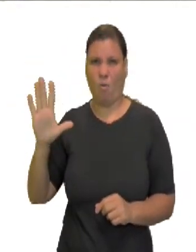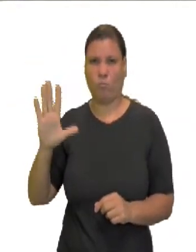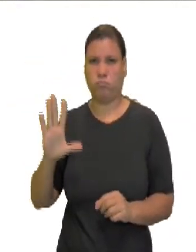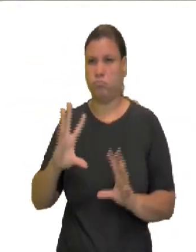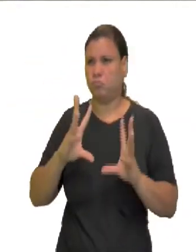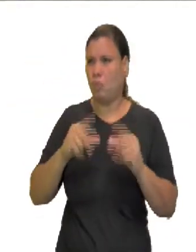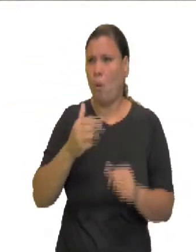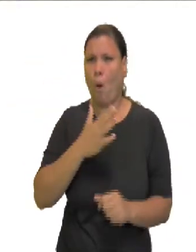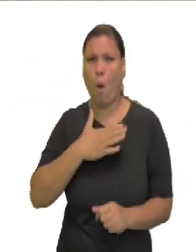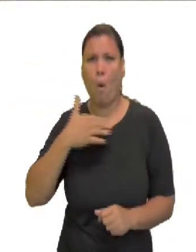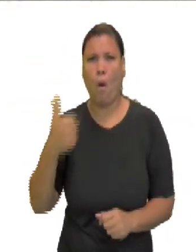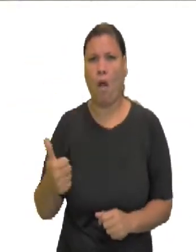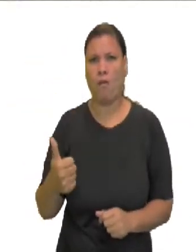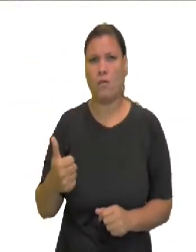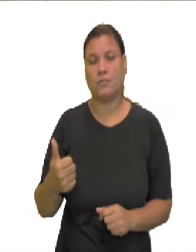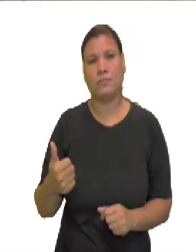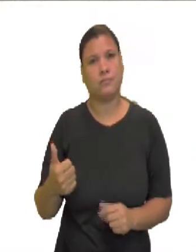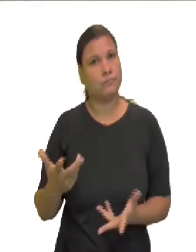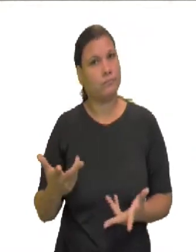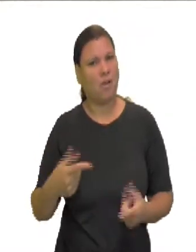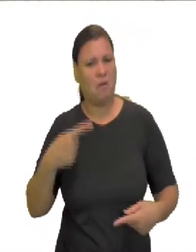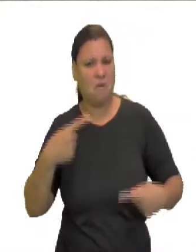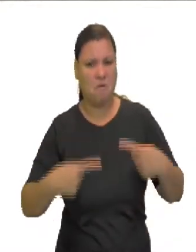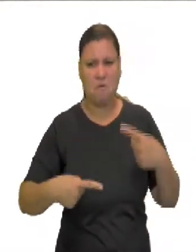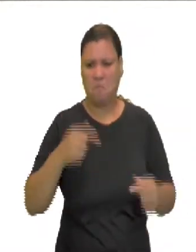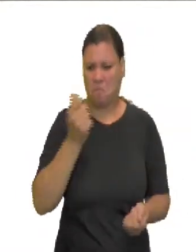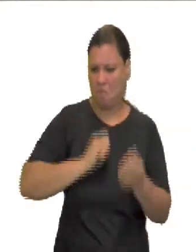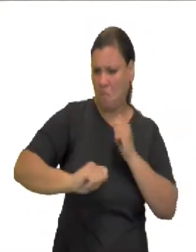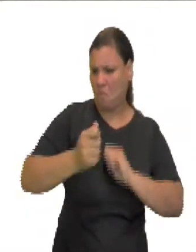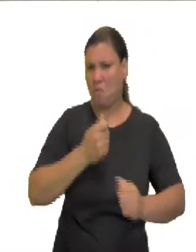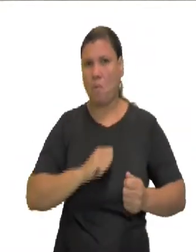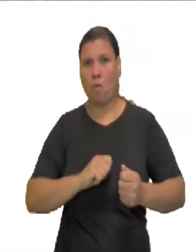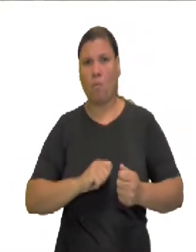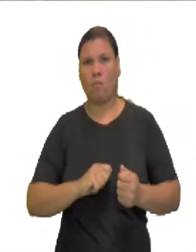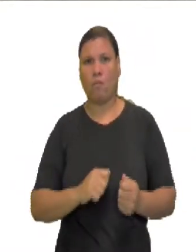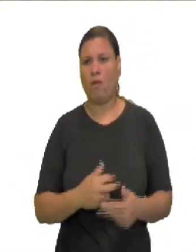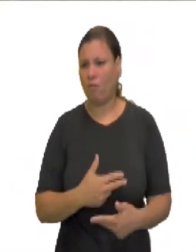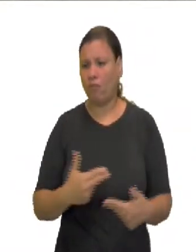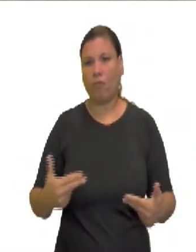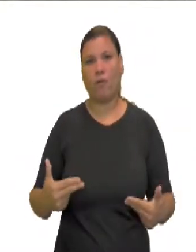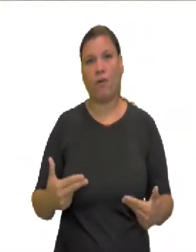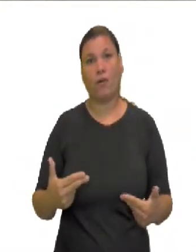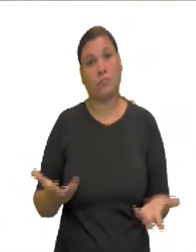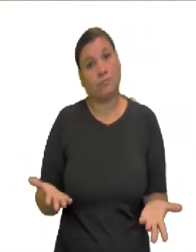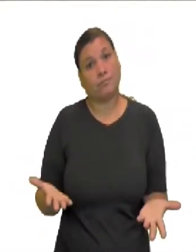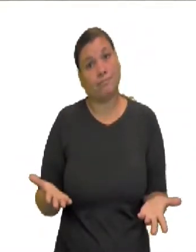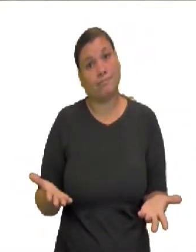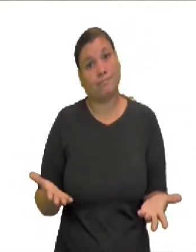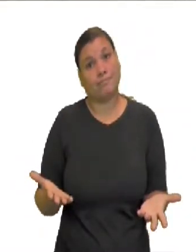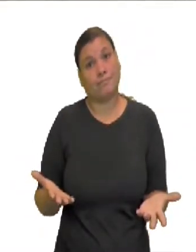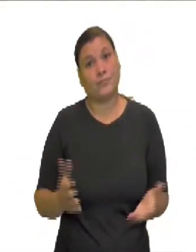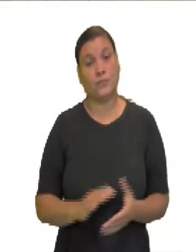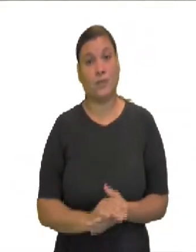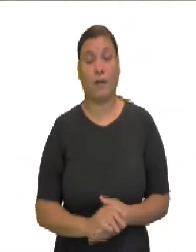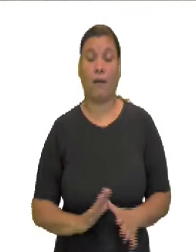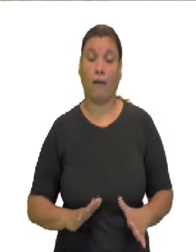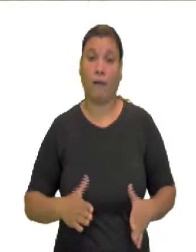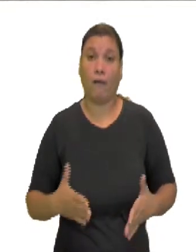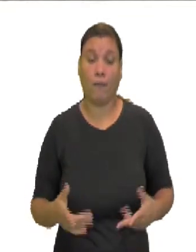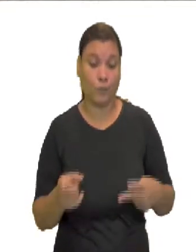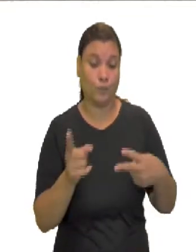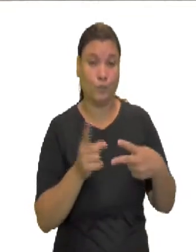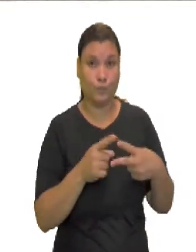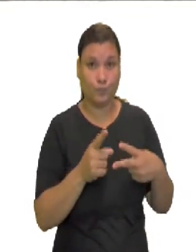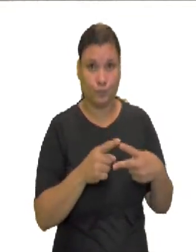aspectos culturais, políticos, econômicos e dentre outros. Então, o eurocentrismo,